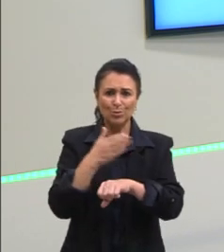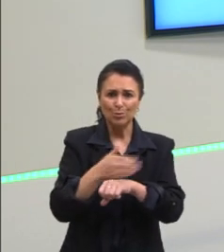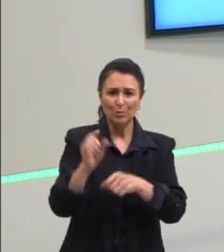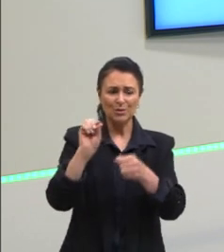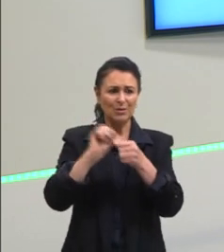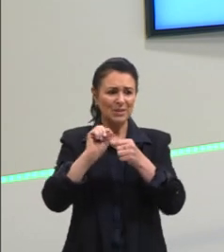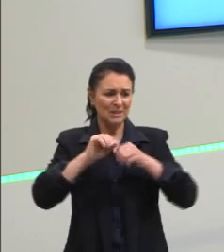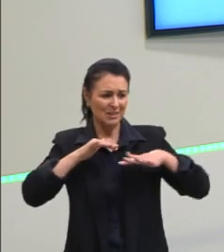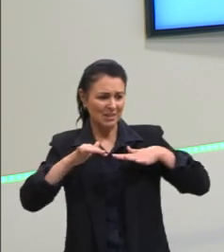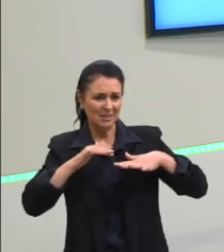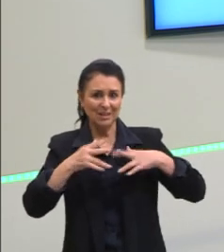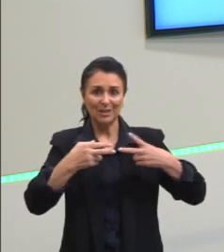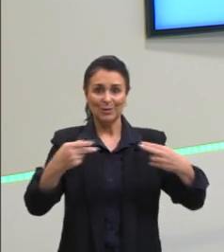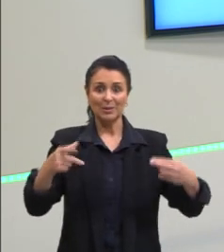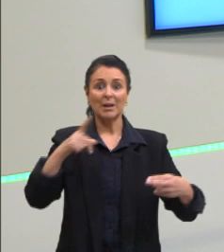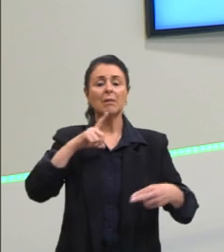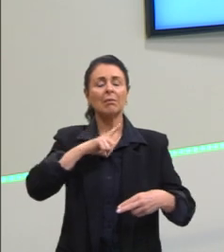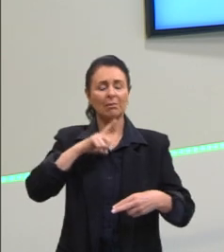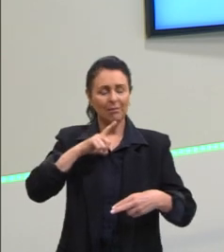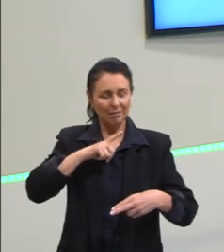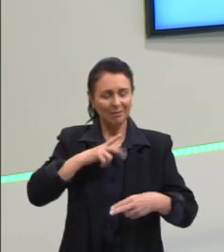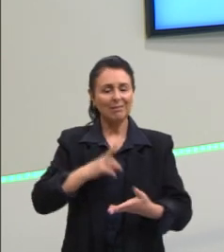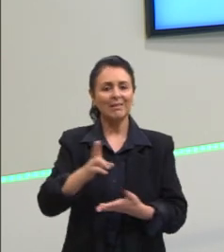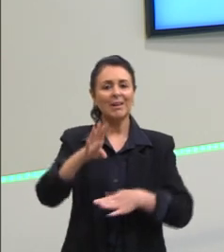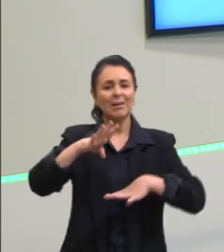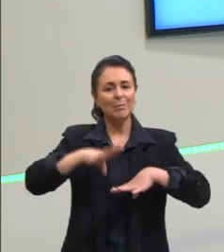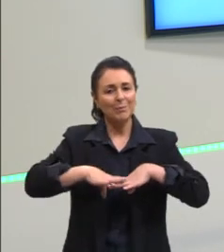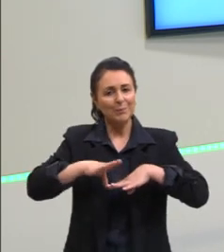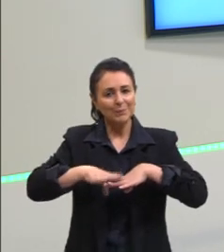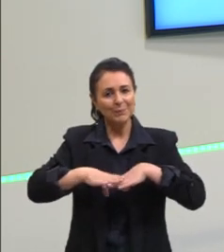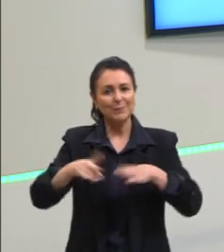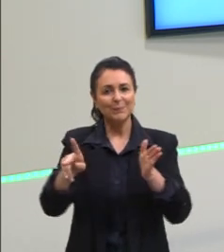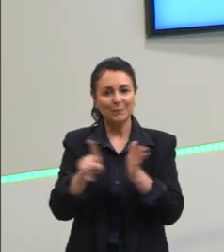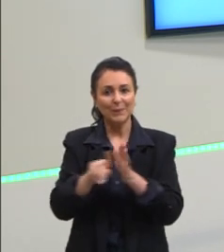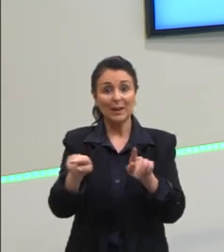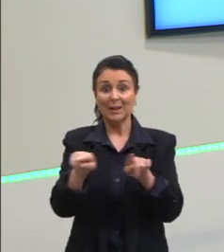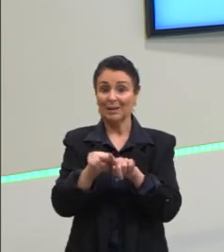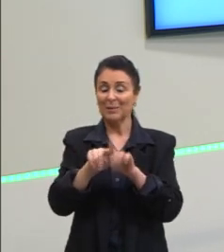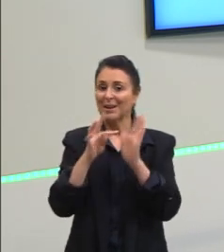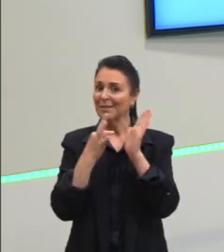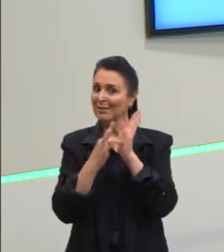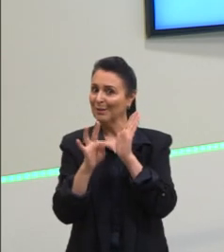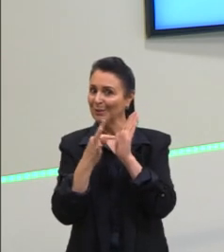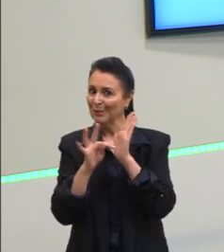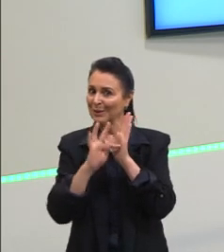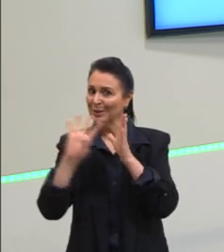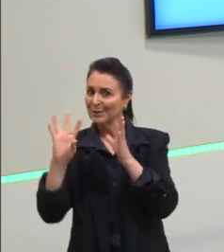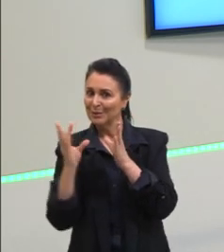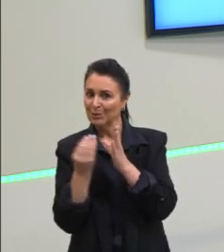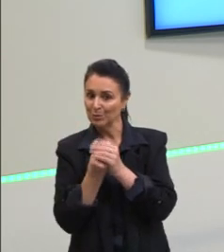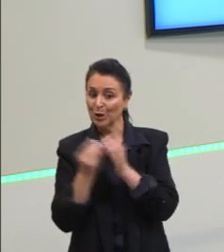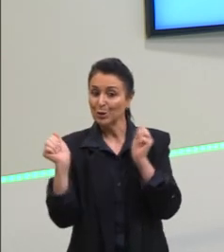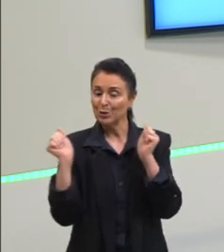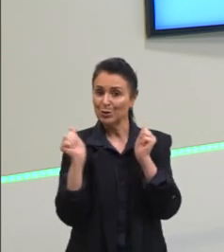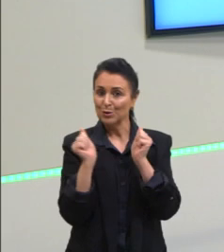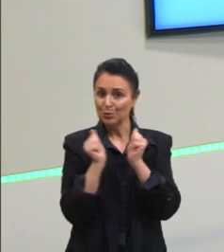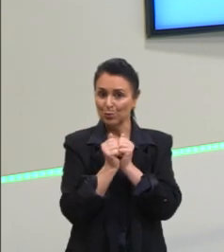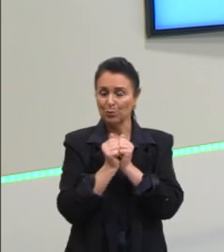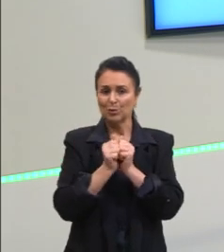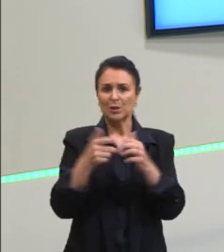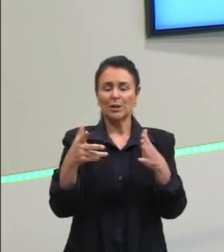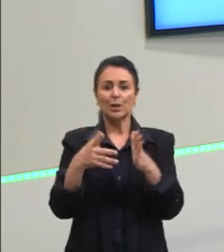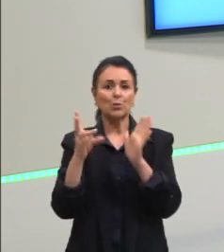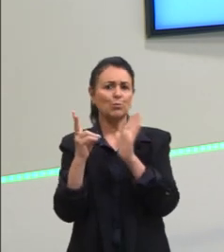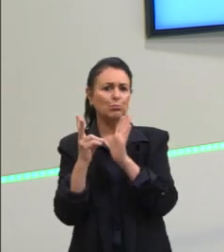coisas e sempre tem a matemática associada e, principalmente, a teoria de conjuntos associada a essa forma de organização, seja uma tribo na